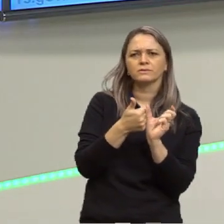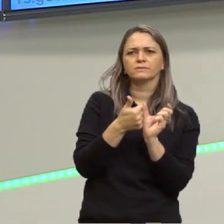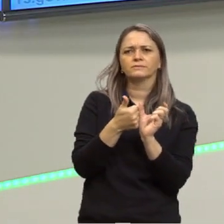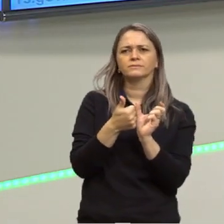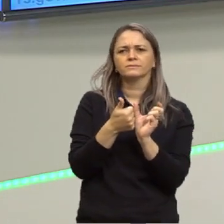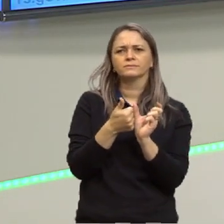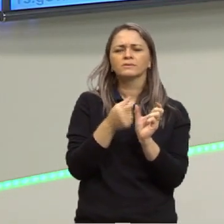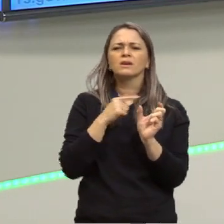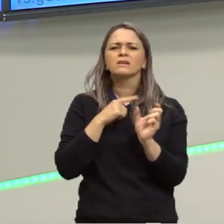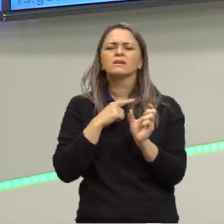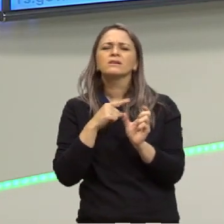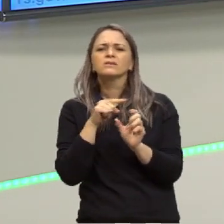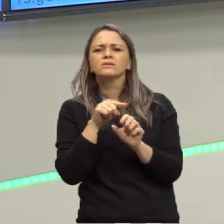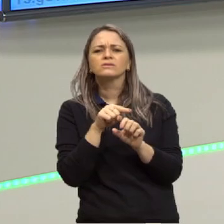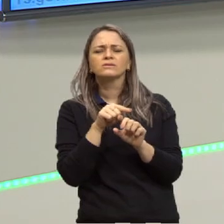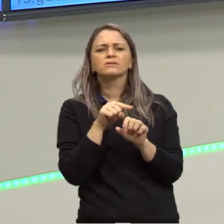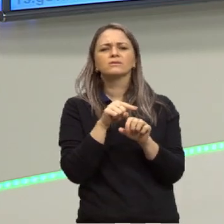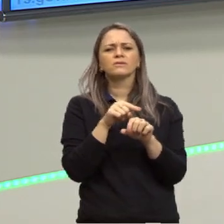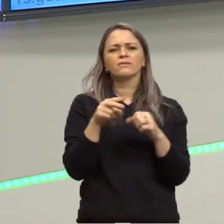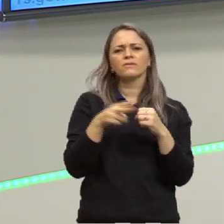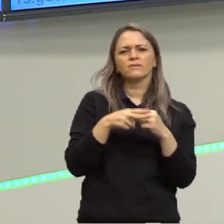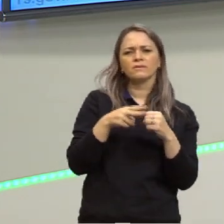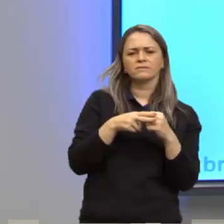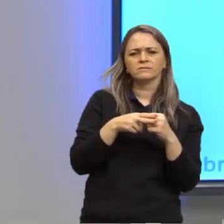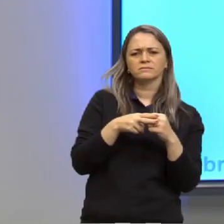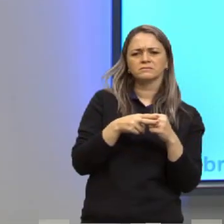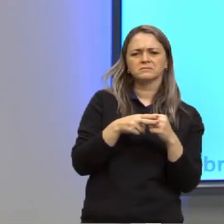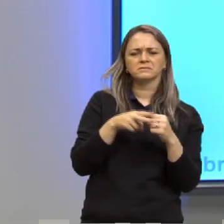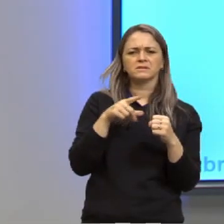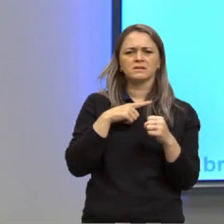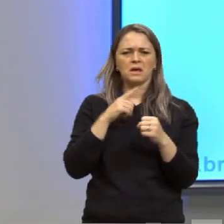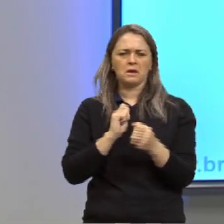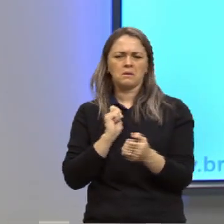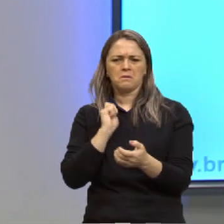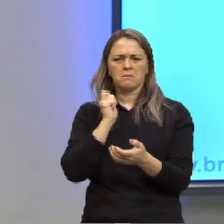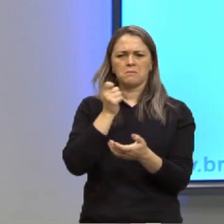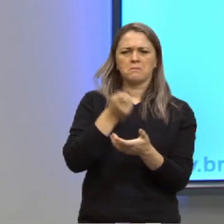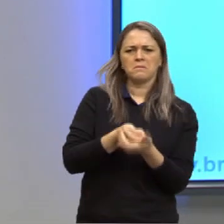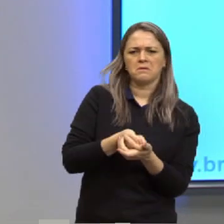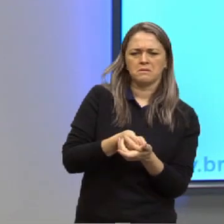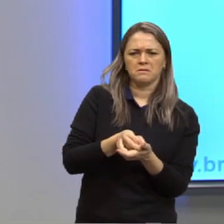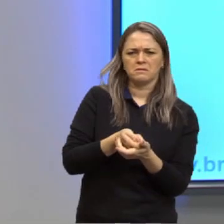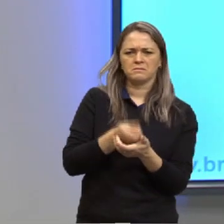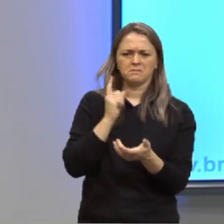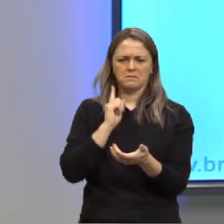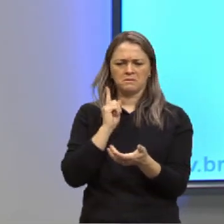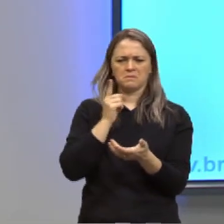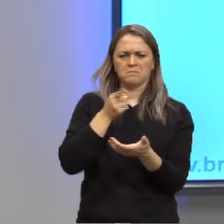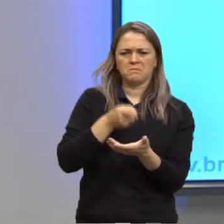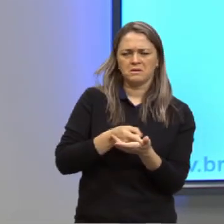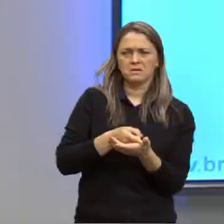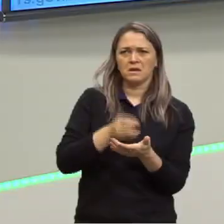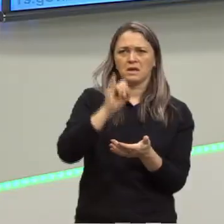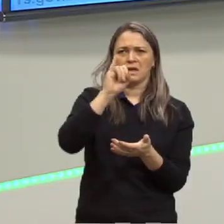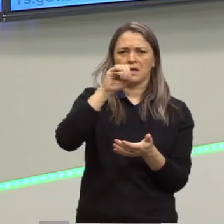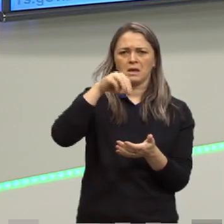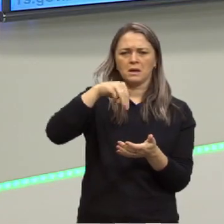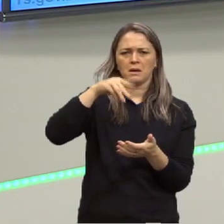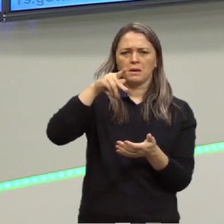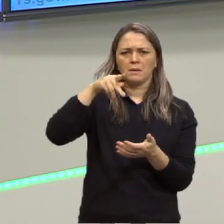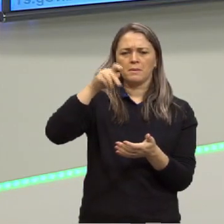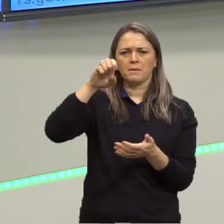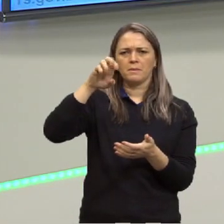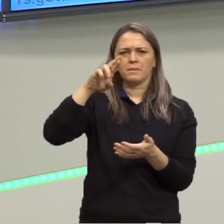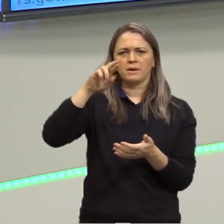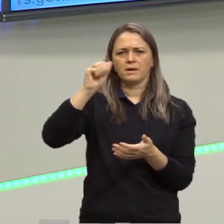verbo? A gente tem imperativos, vocês lembram dos imperativos dos verbos? Que eu brinquei com vocês que era o